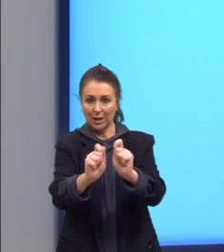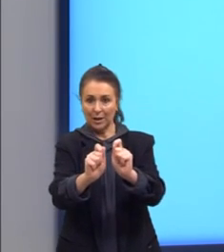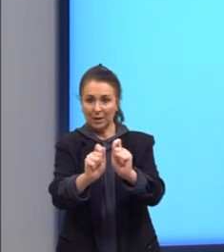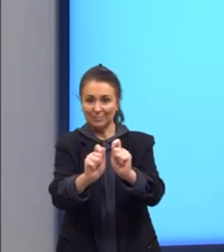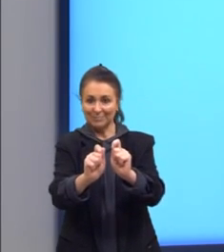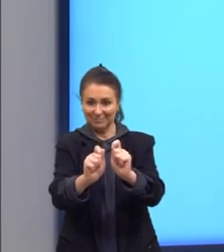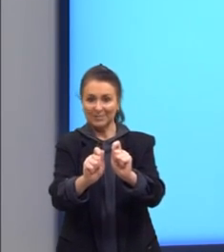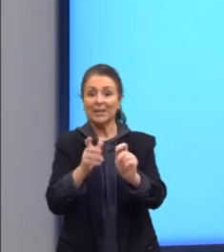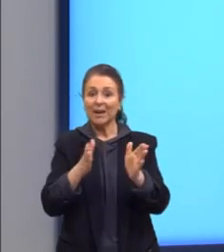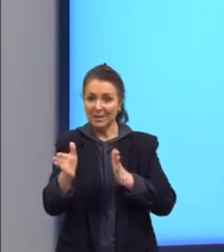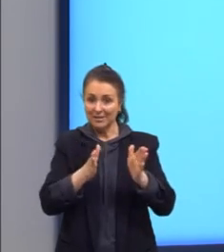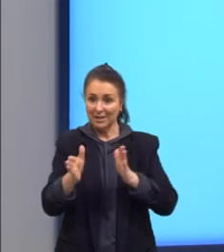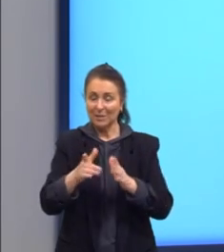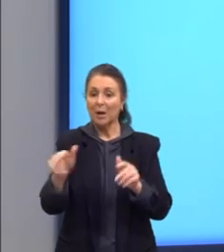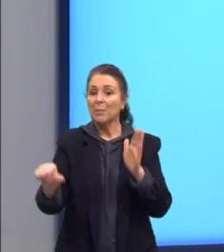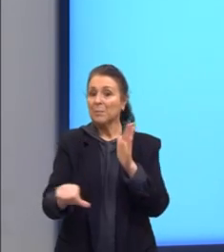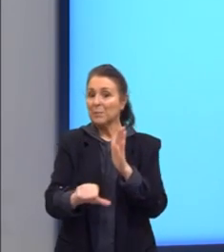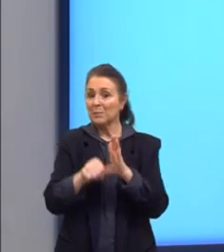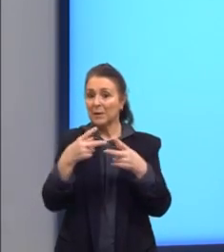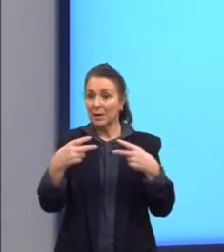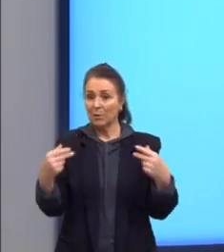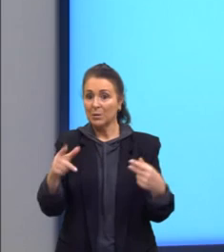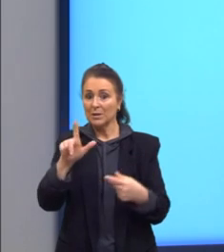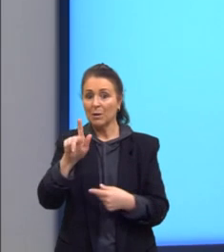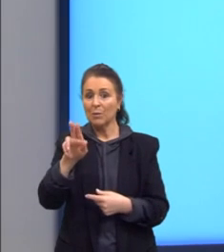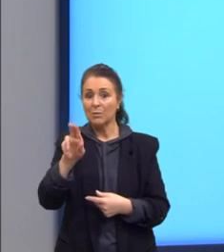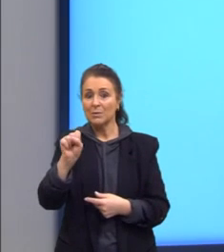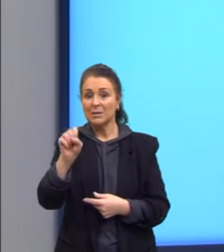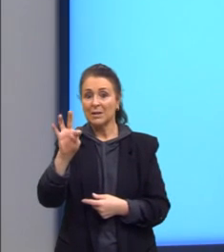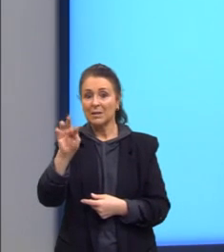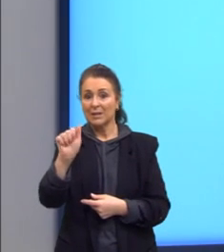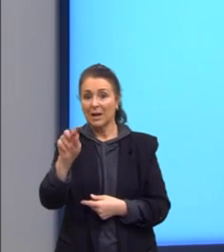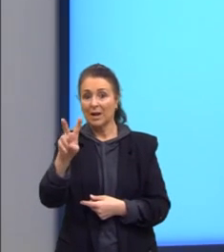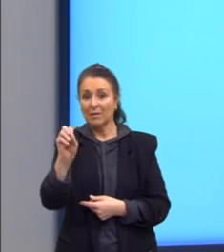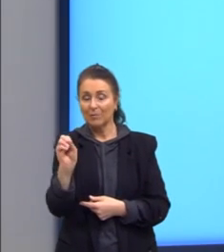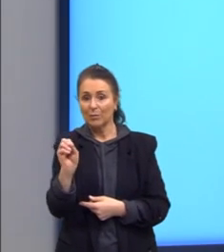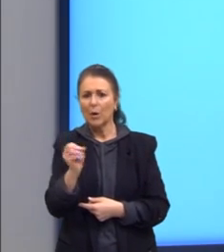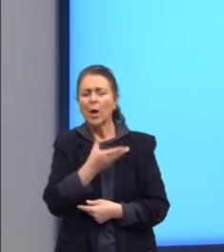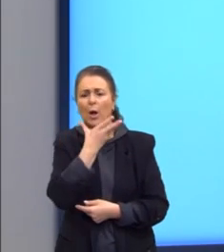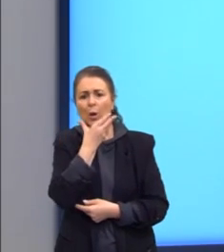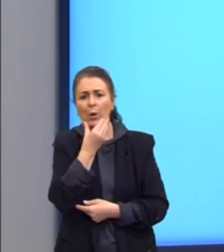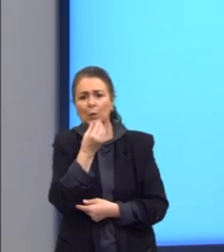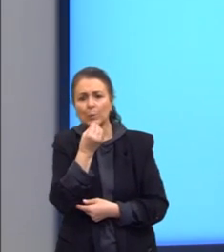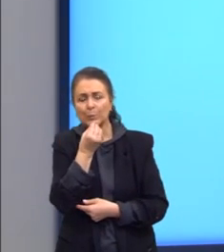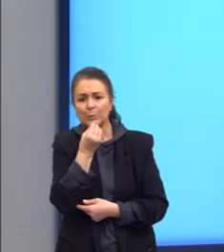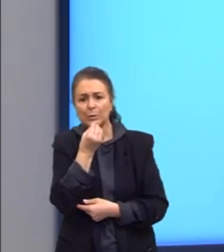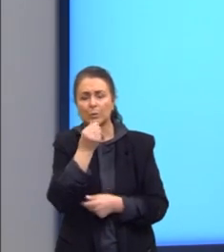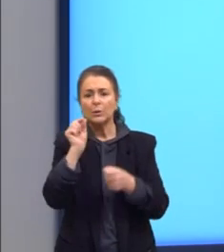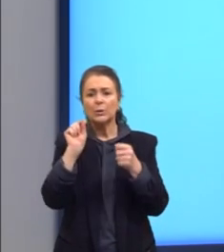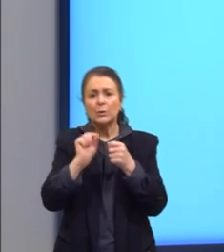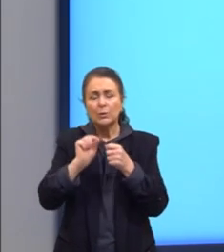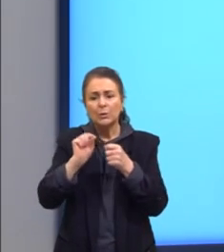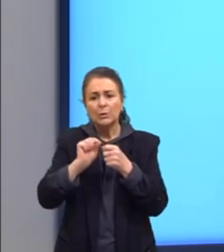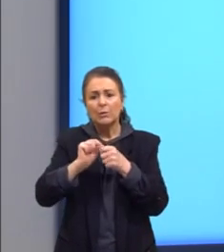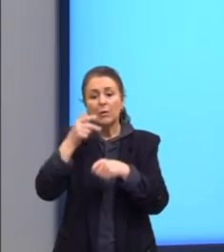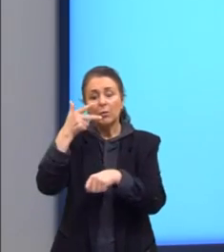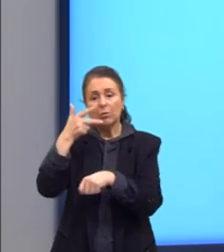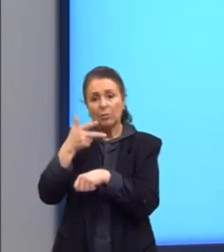pessoas. O primeiro caso aqui é o Gustavo, que é um rapaz que faz